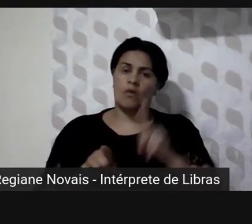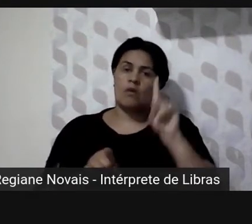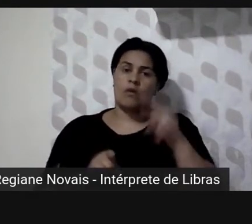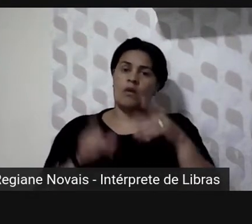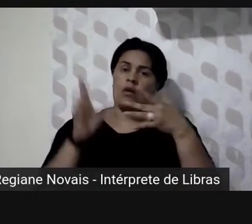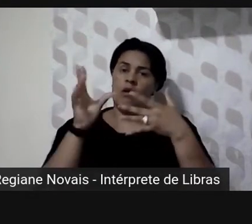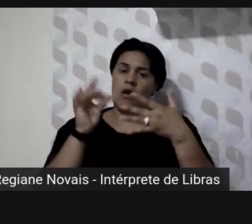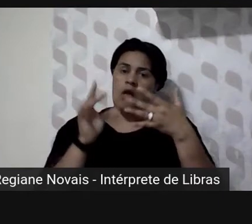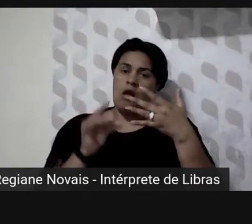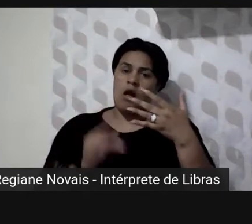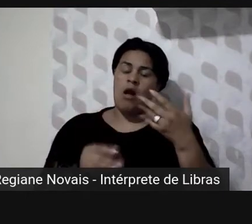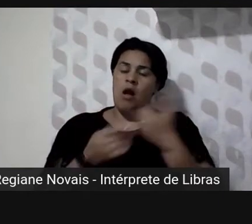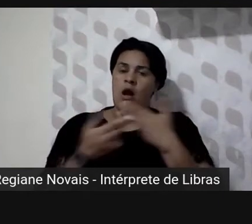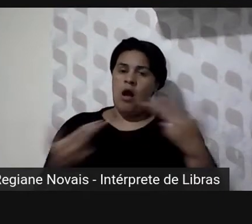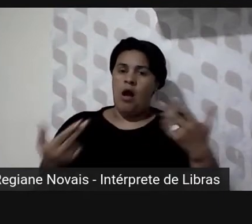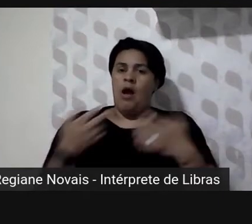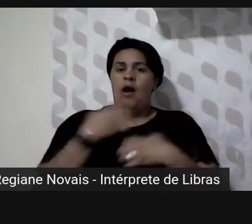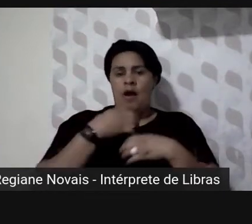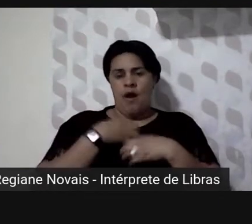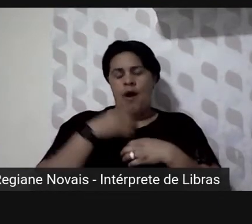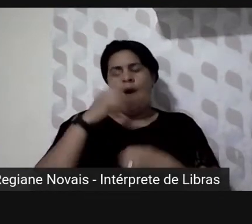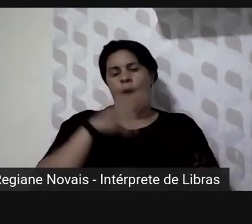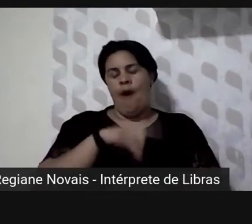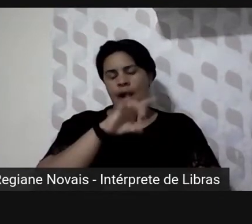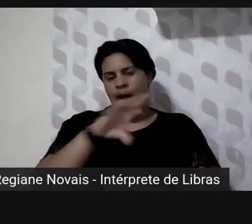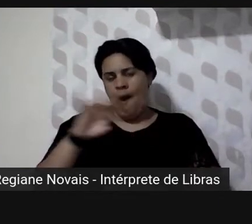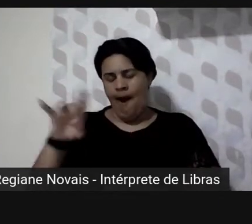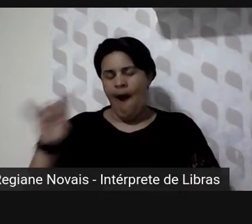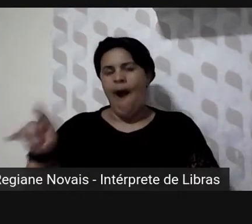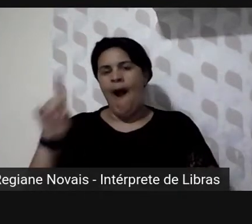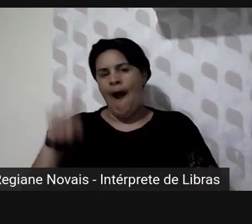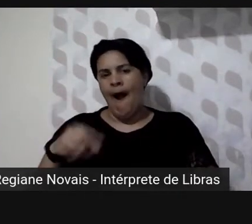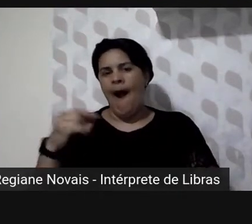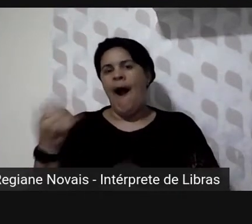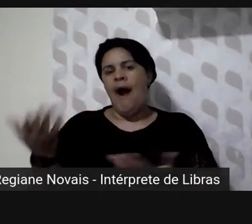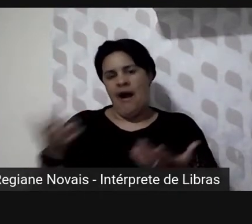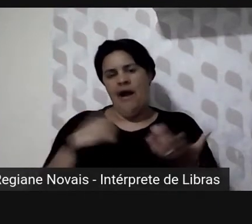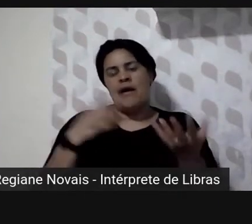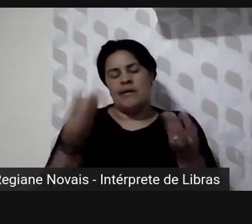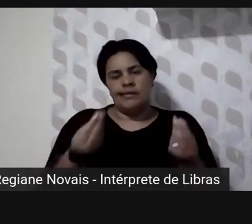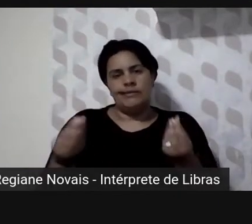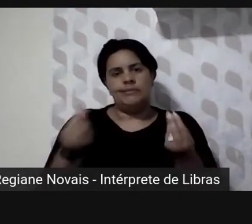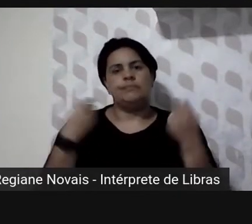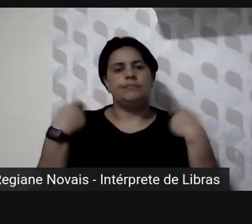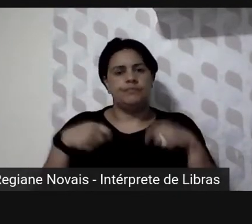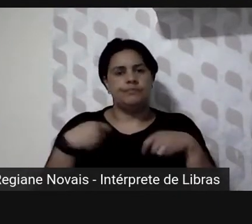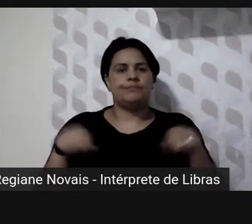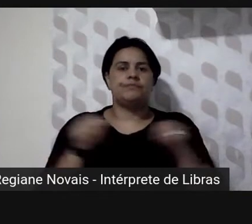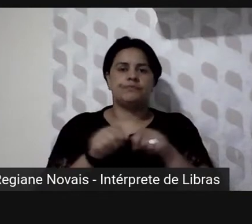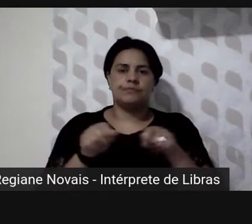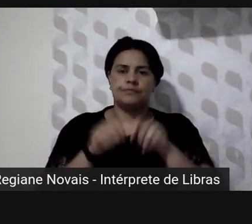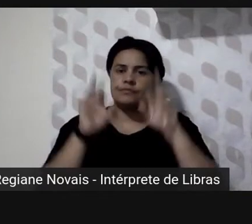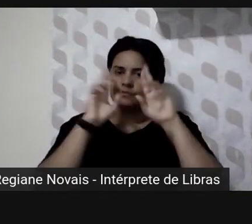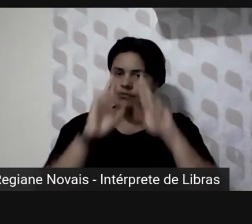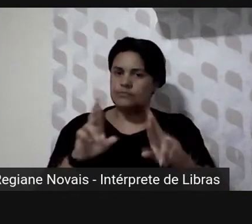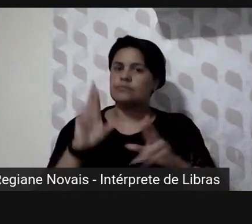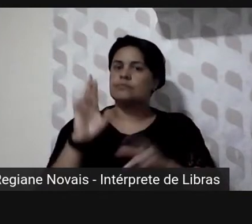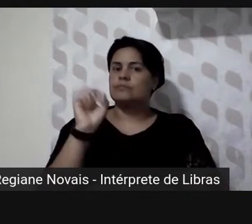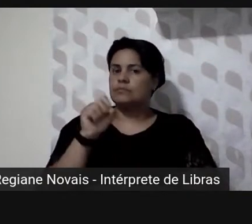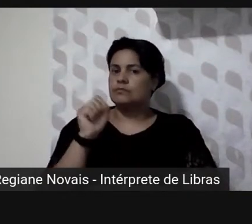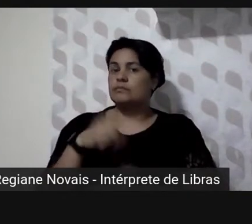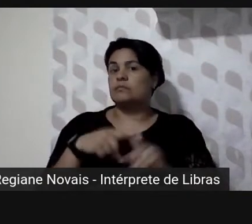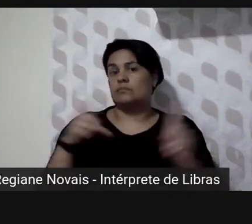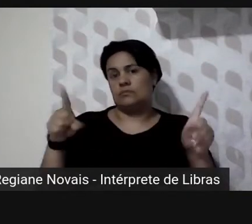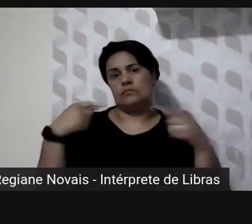fronteiras estatuídas entre as unidades isso tudo é muito delicado tem que ser feito com respeito evidentemente mas carece de